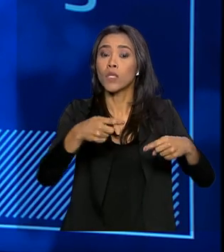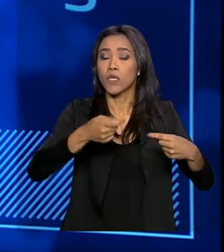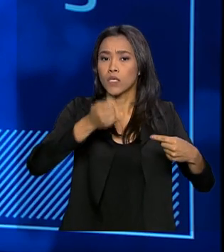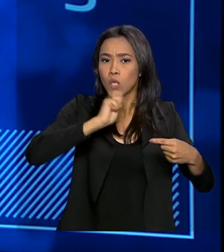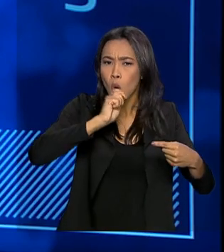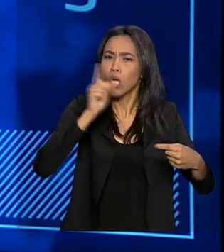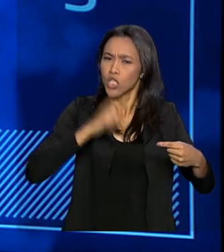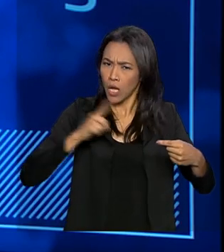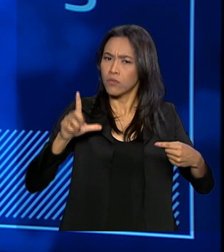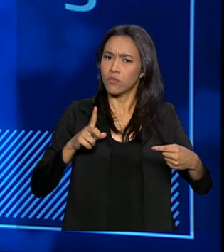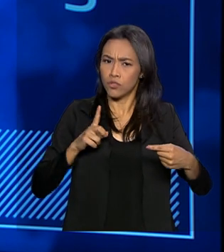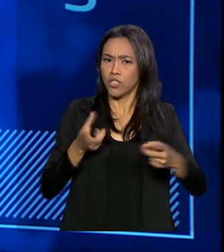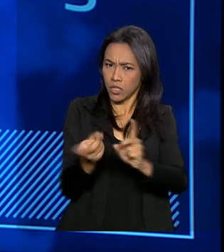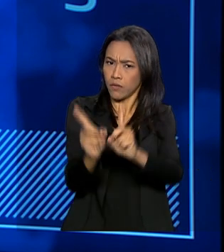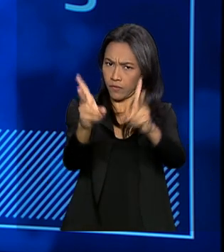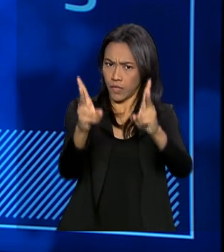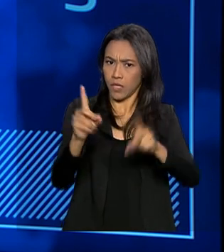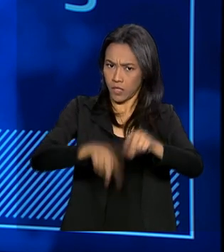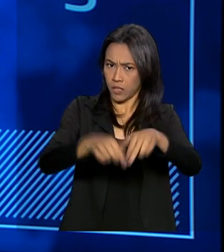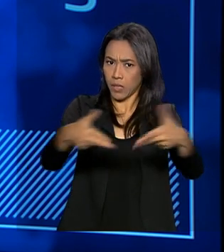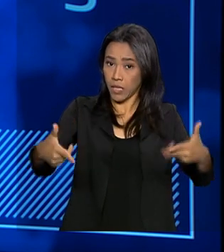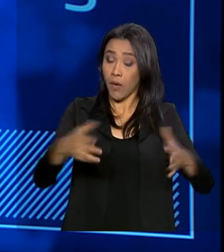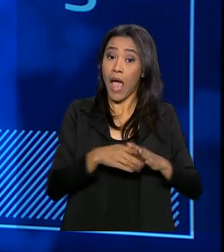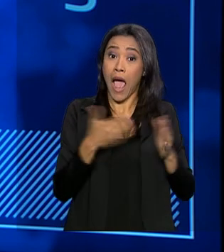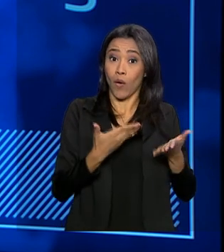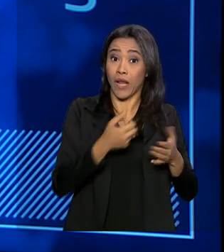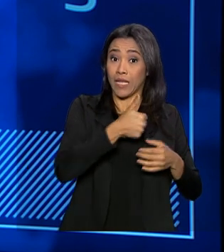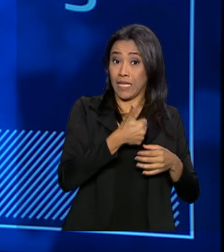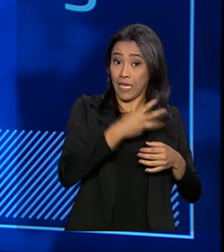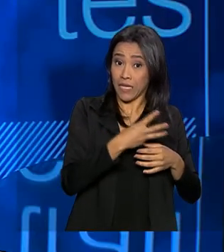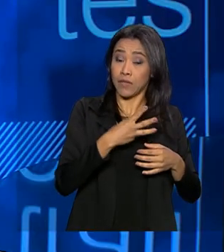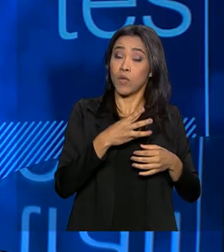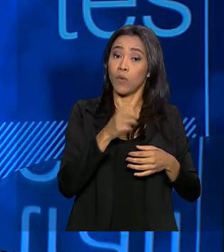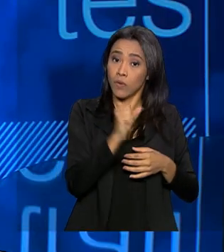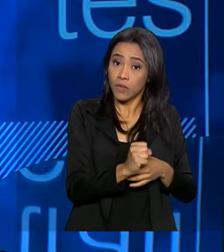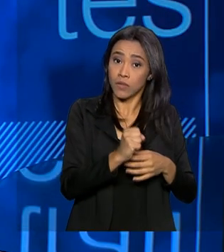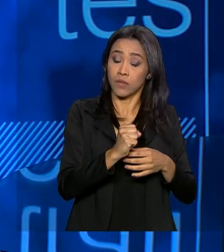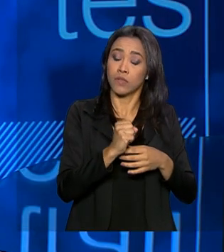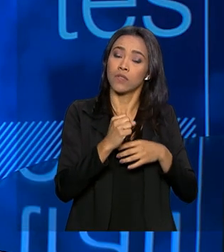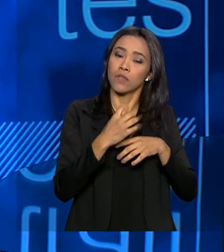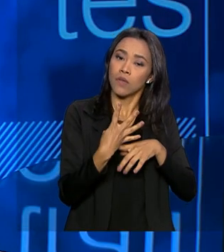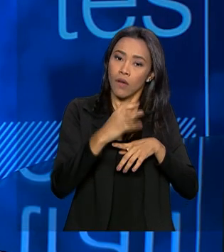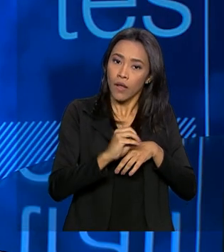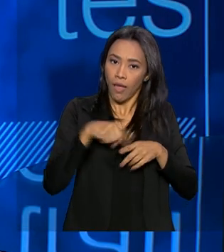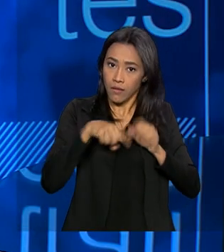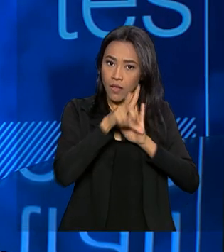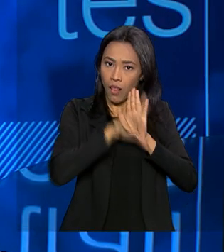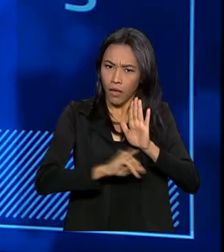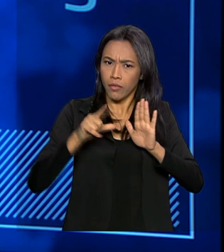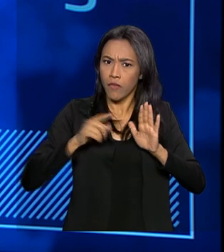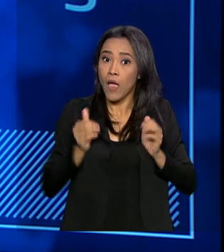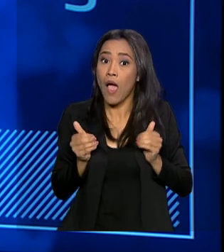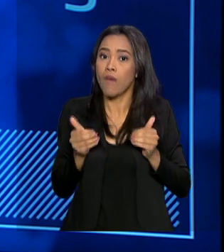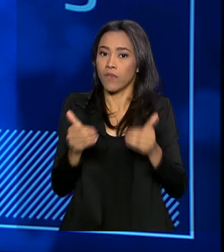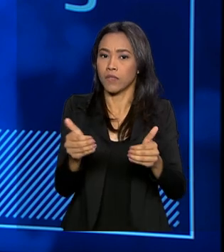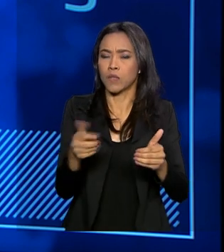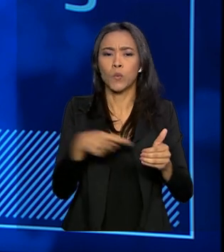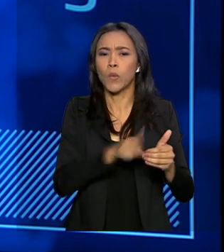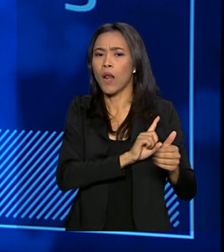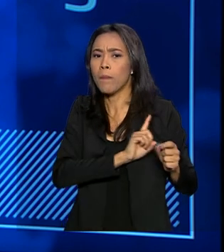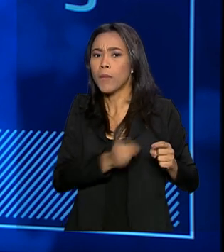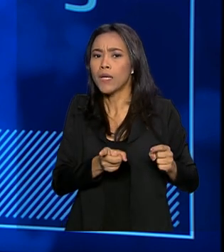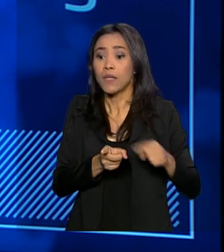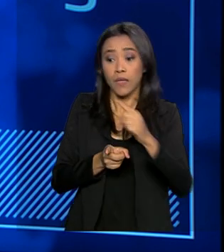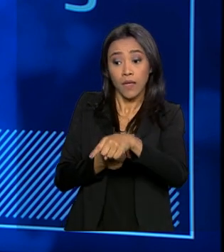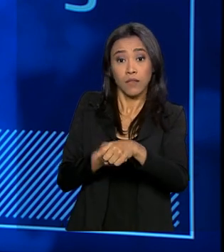previsão dessa alienação. Ocorre que a Lei 13.840 trouxe um avanço no sentido de determinar que